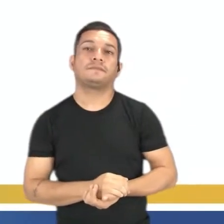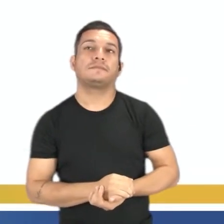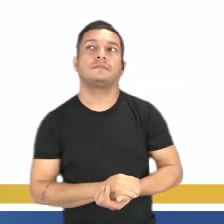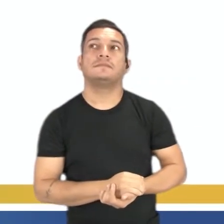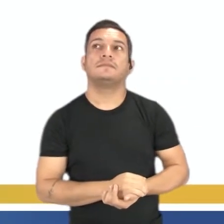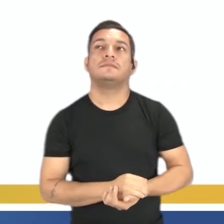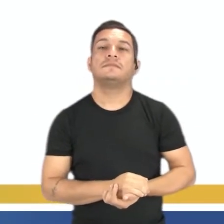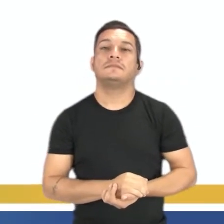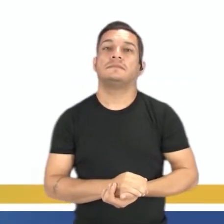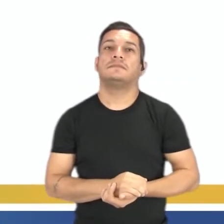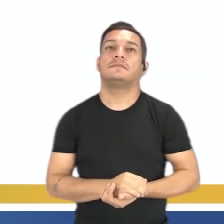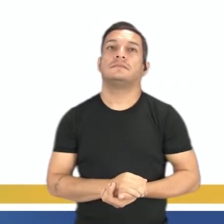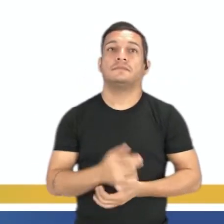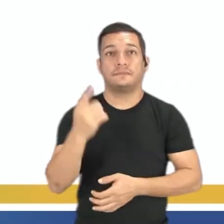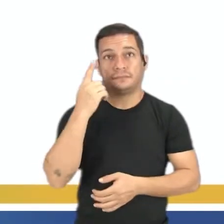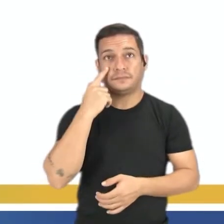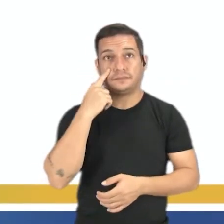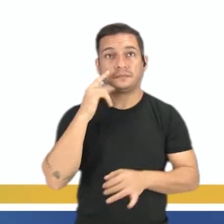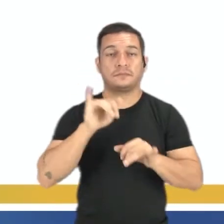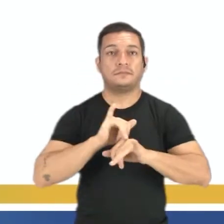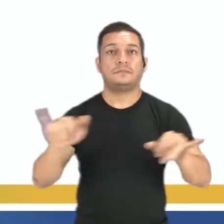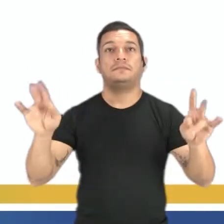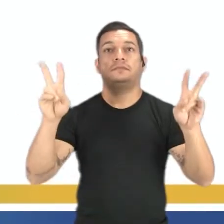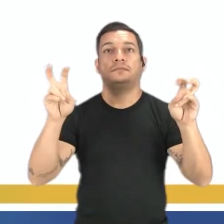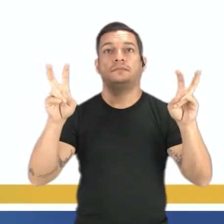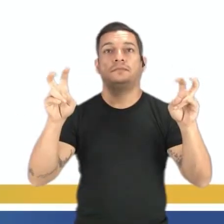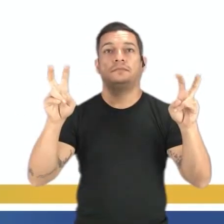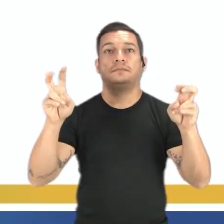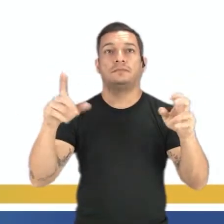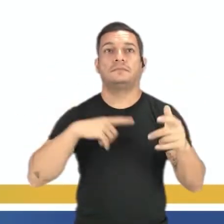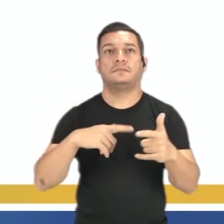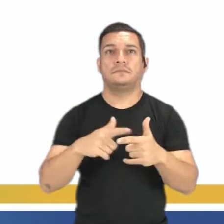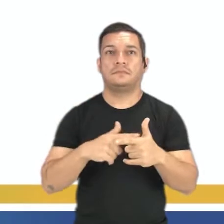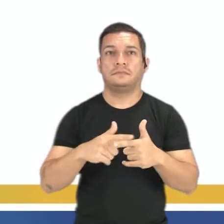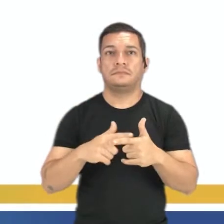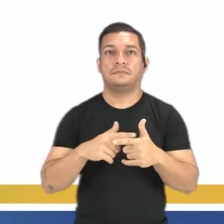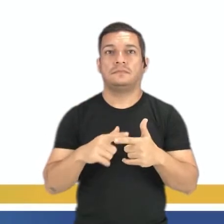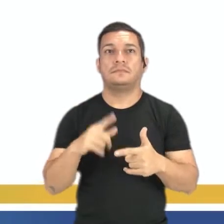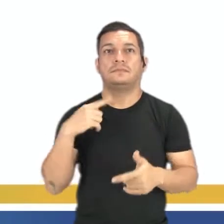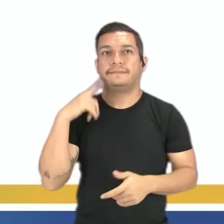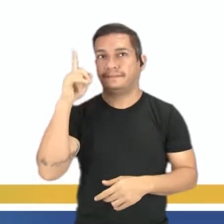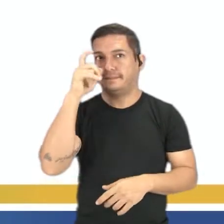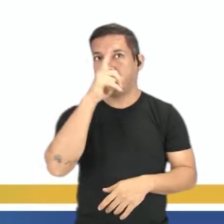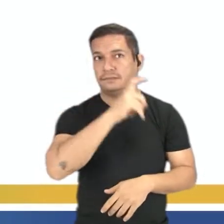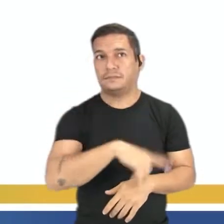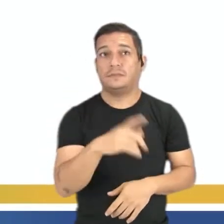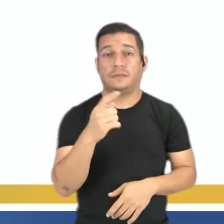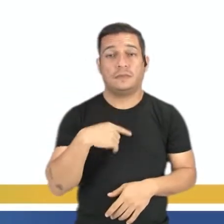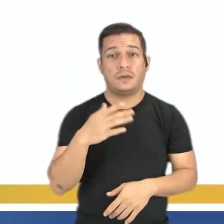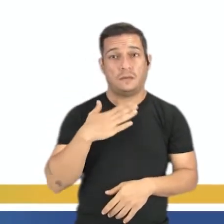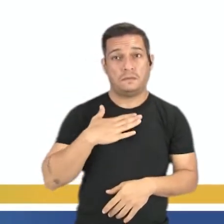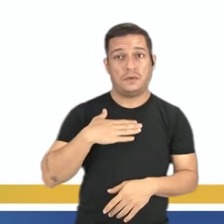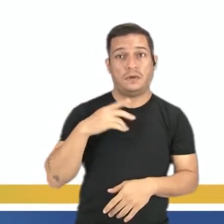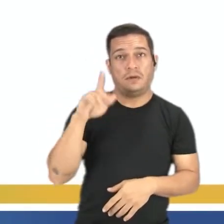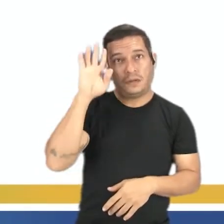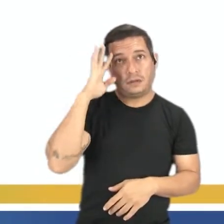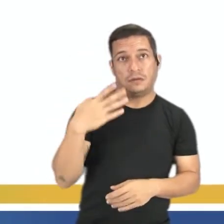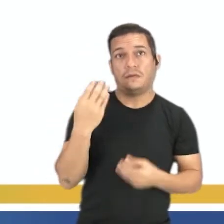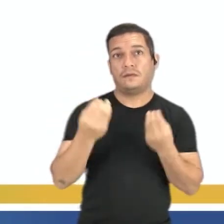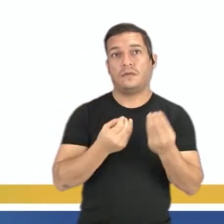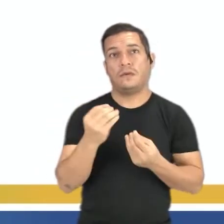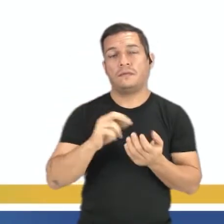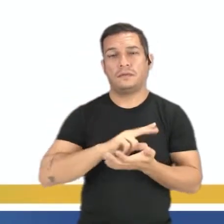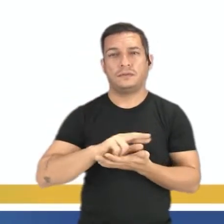Nós temos aí um anúncio publicitário, cujo título é Tem problema que é muito complicado. Já o nosso, você resolve por